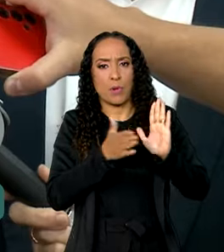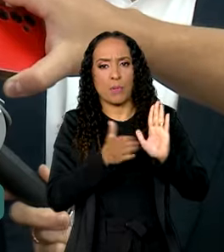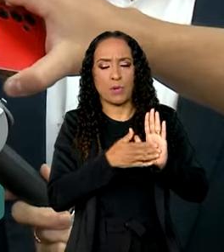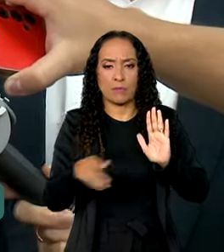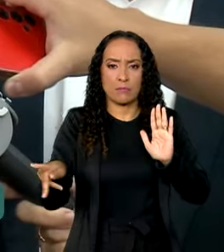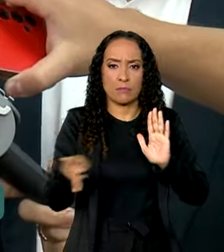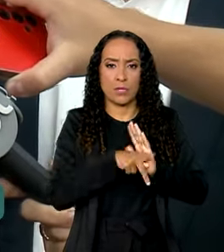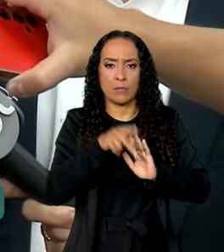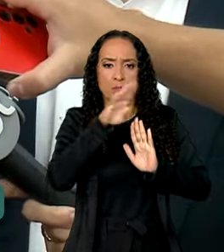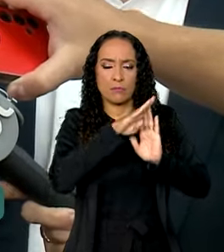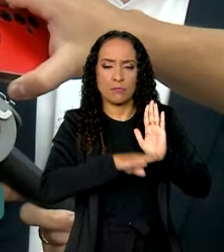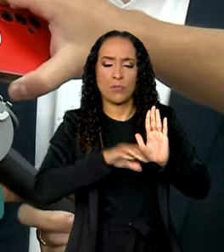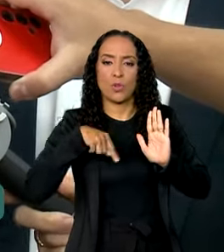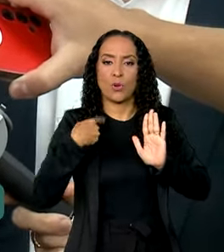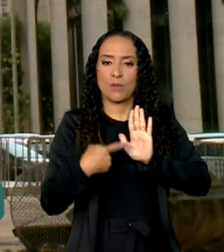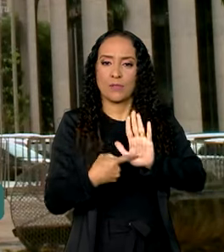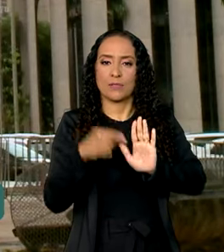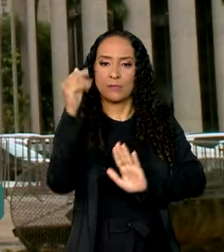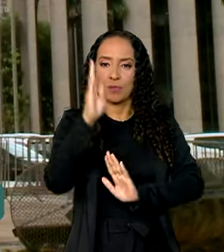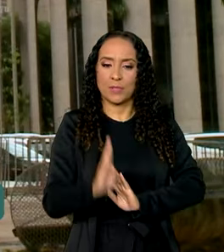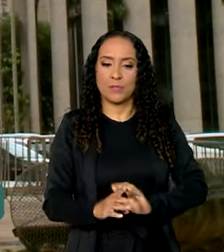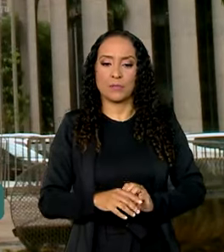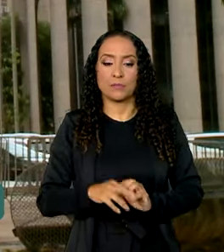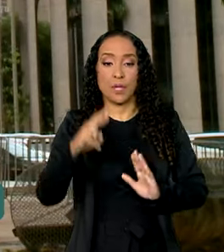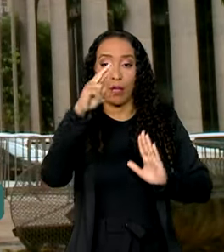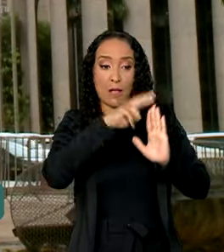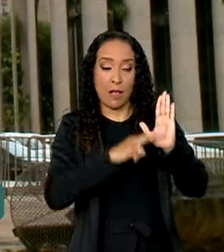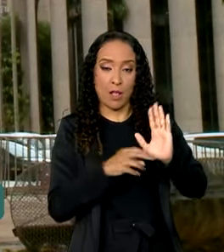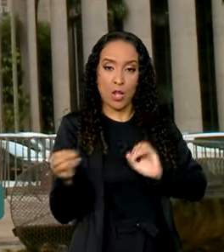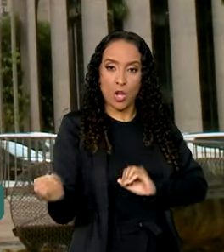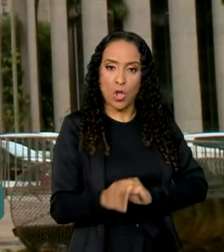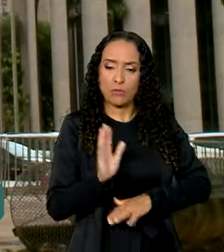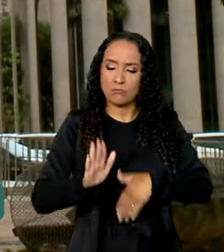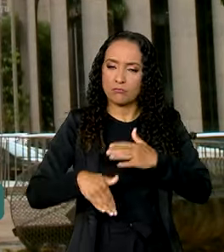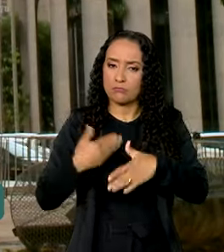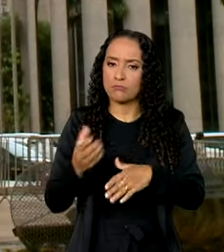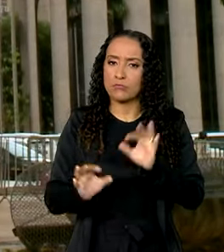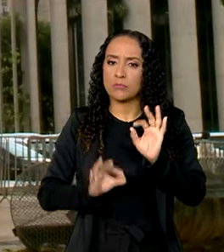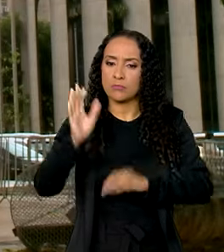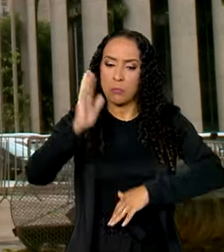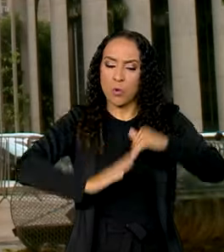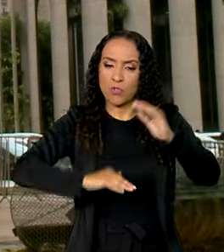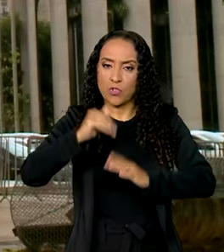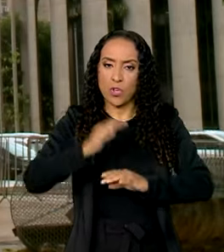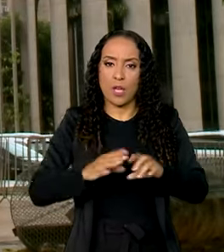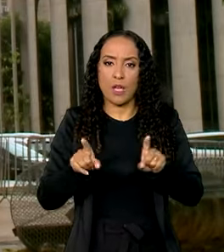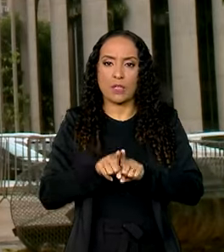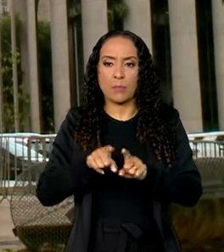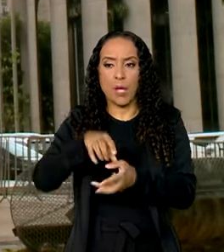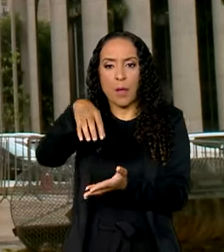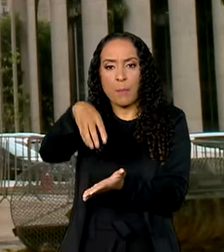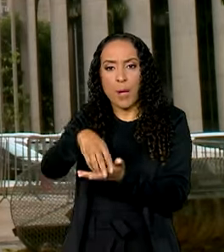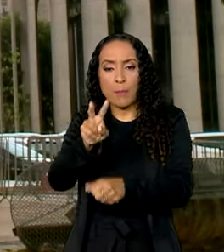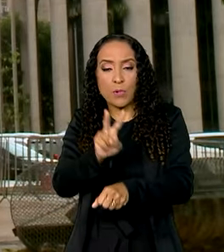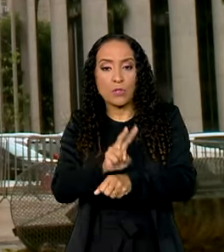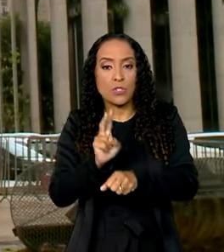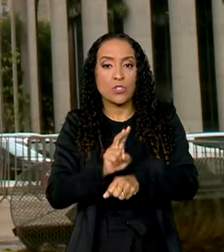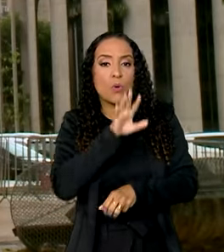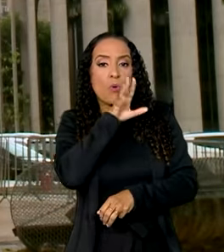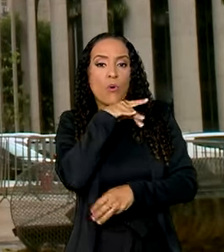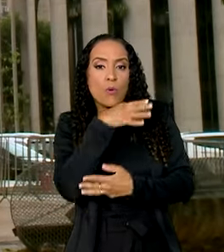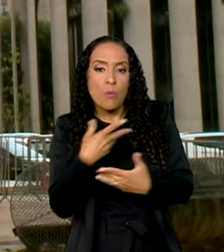desse plano que a gente apresenta ao Brasil. As novas regras foram desenvolvidas por especialistas, entidades de proteção animal,